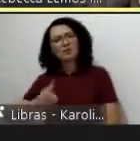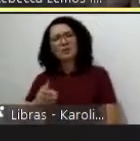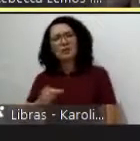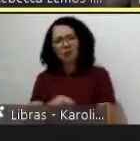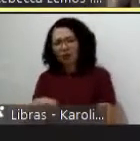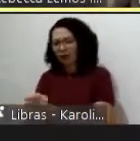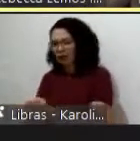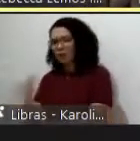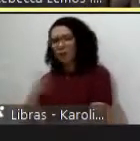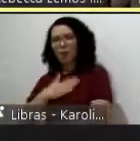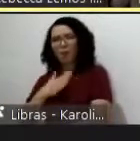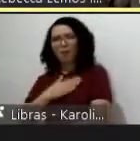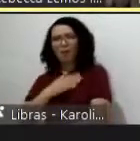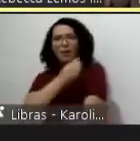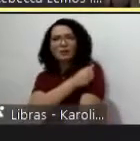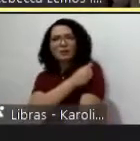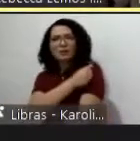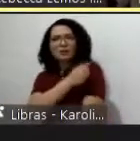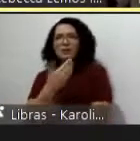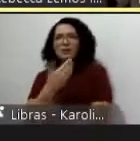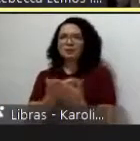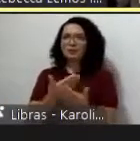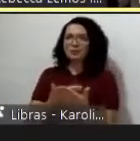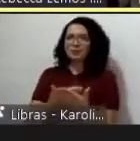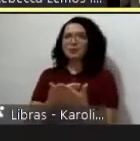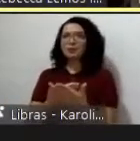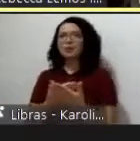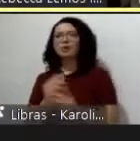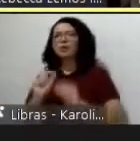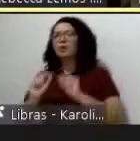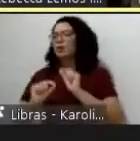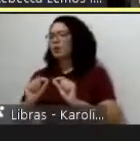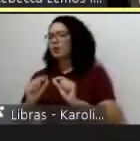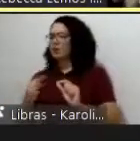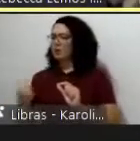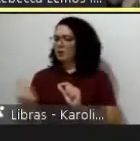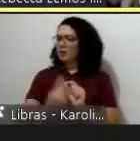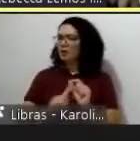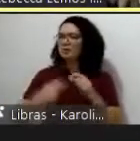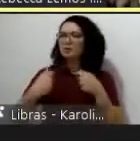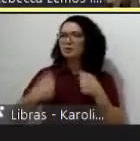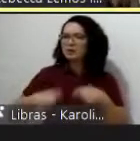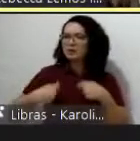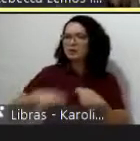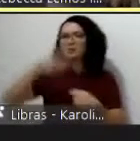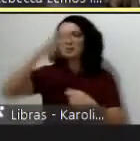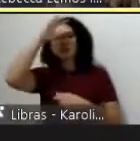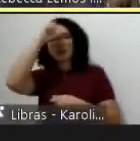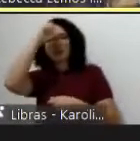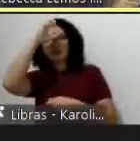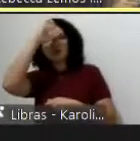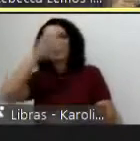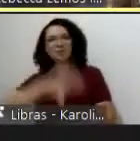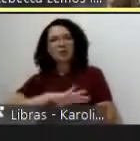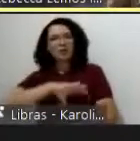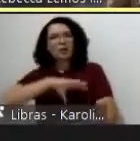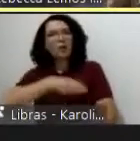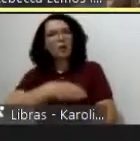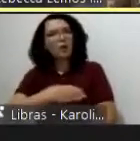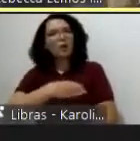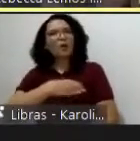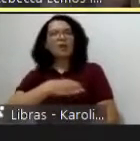para estudar para interpretar para fazer proposta para conhecer de outras regiões